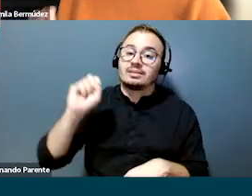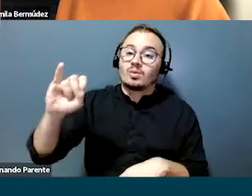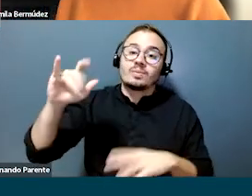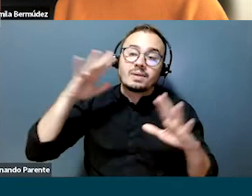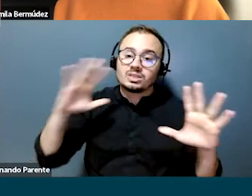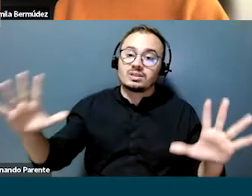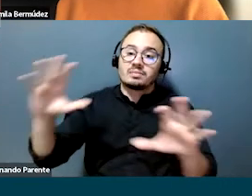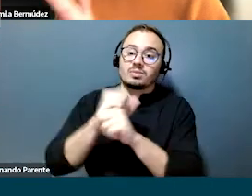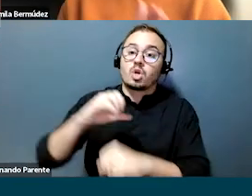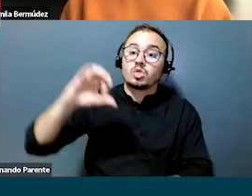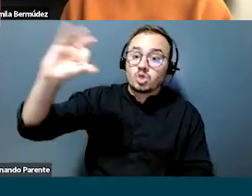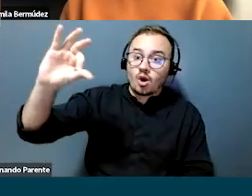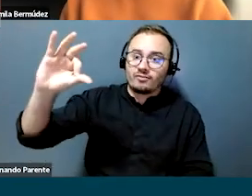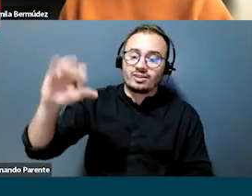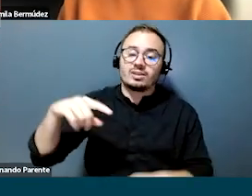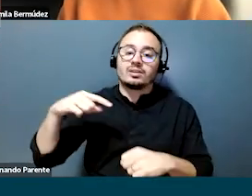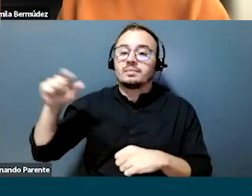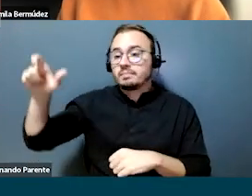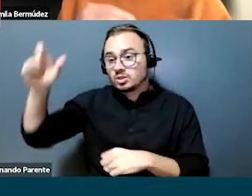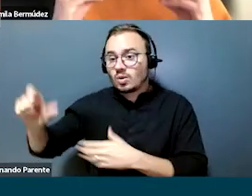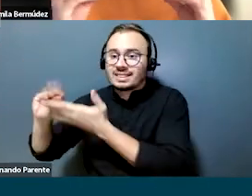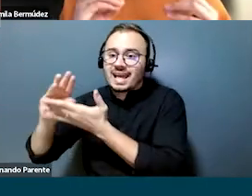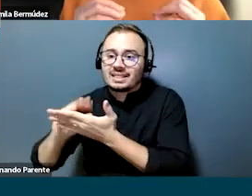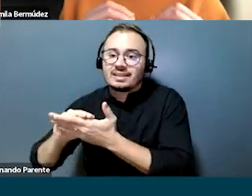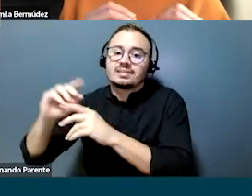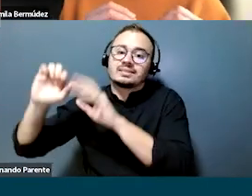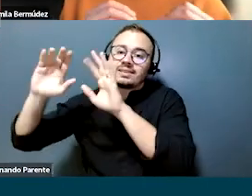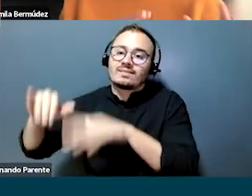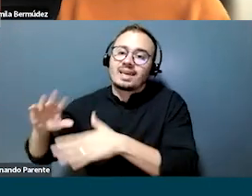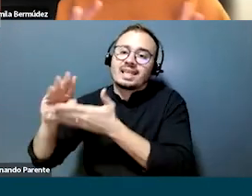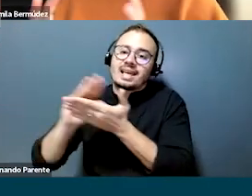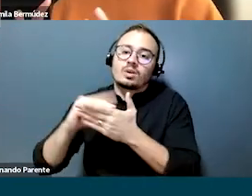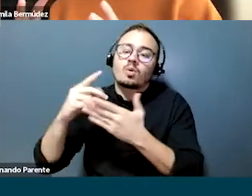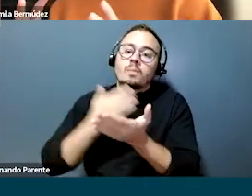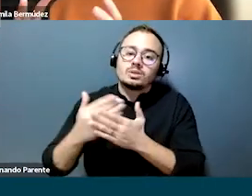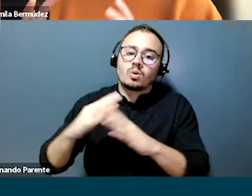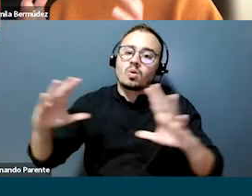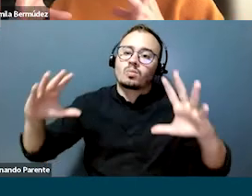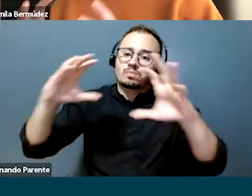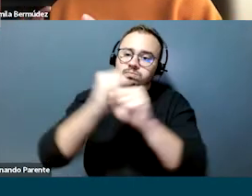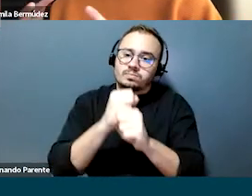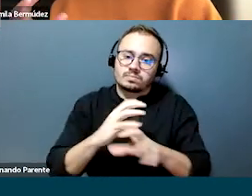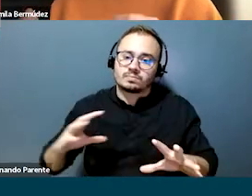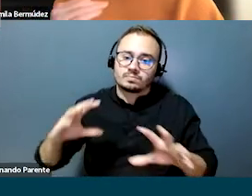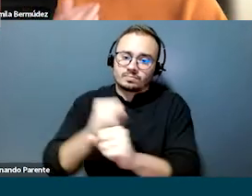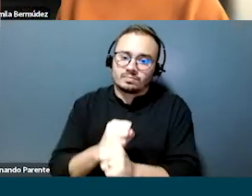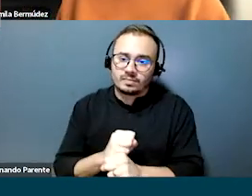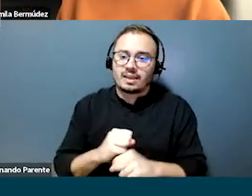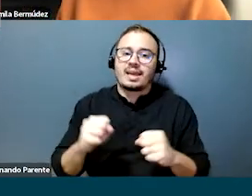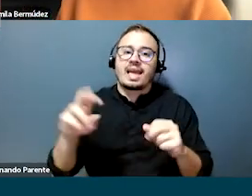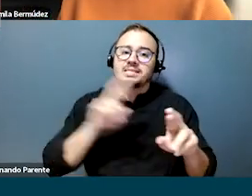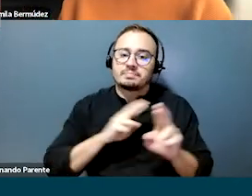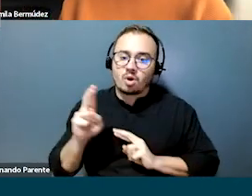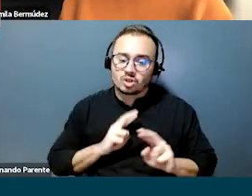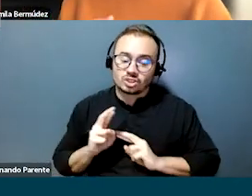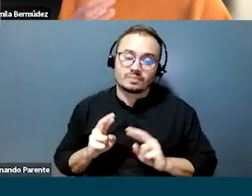Tendo uma pessoa de data, a gente escreveu um script de Python, mapeou as palavras-chave e iniciou um cluster macro para analisar essas